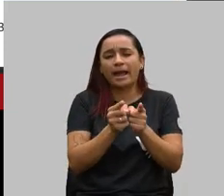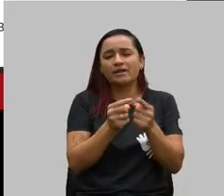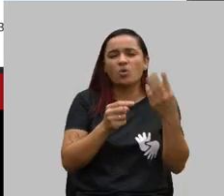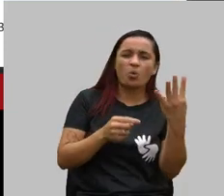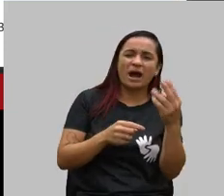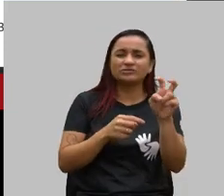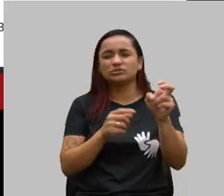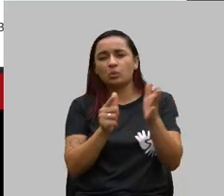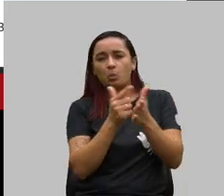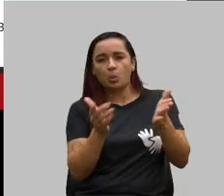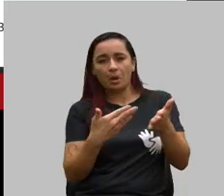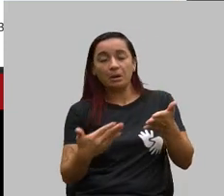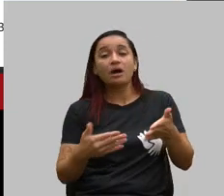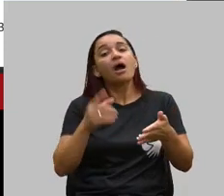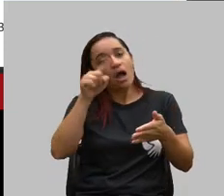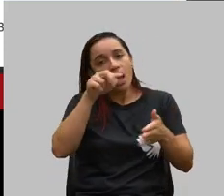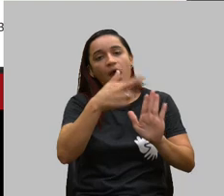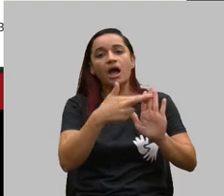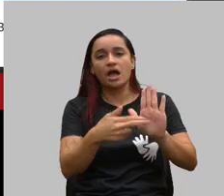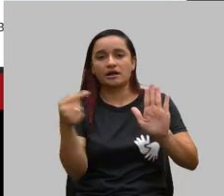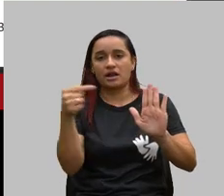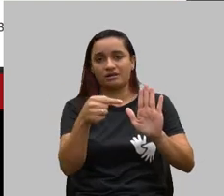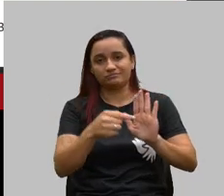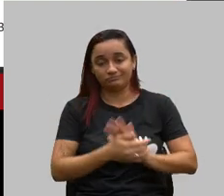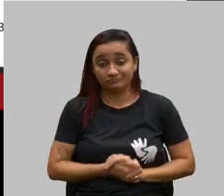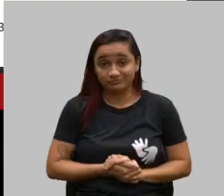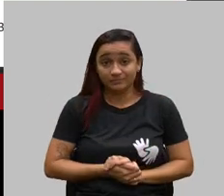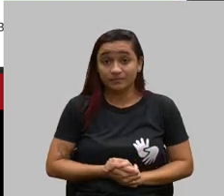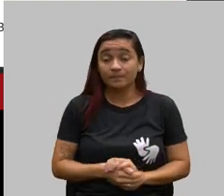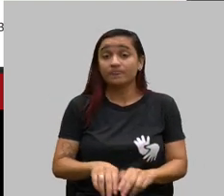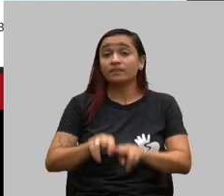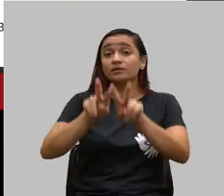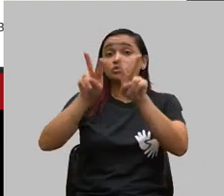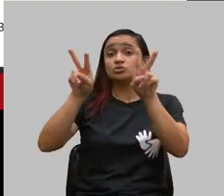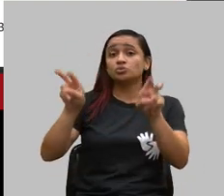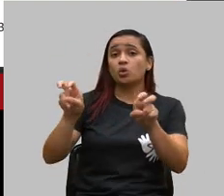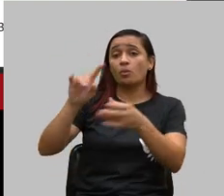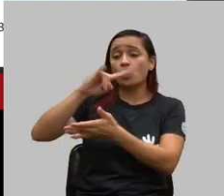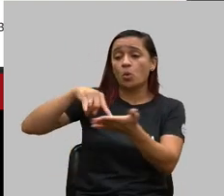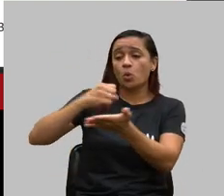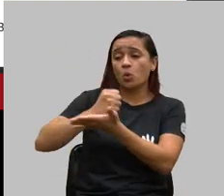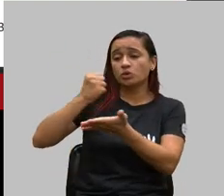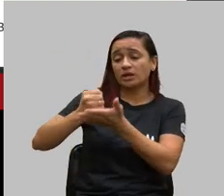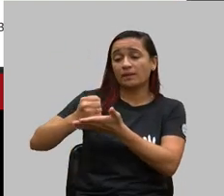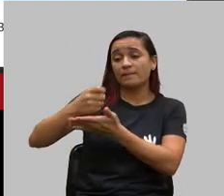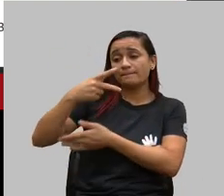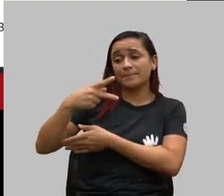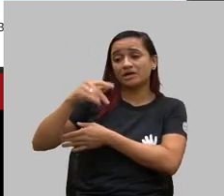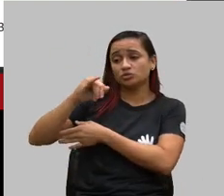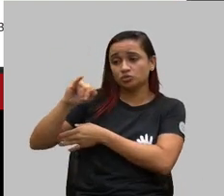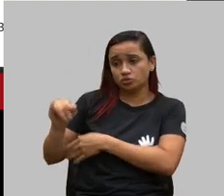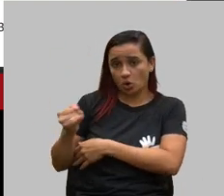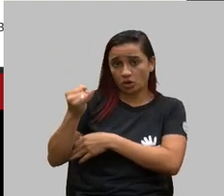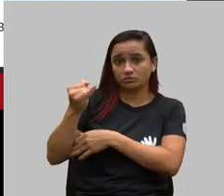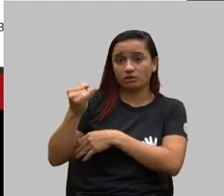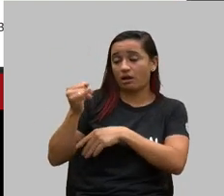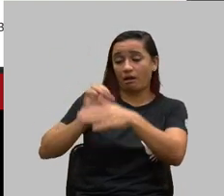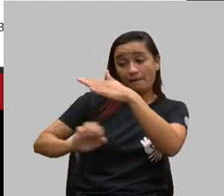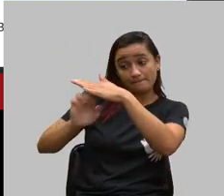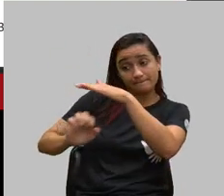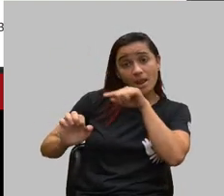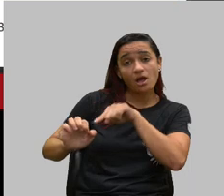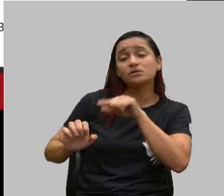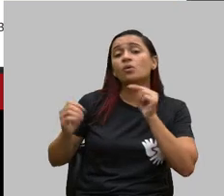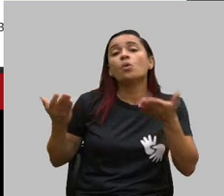em relação aos contratos com pessoas jurídicas contratantes hoje o que vigora desde